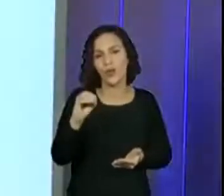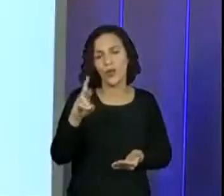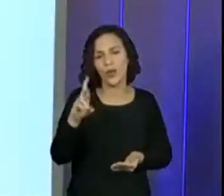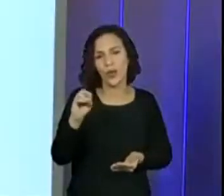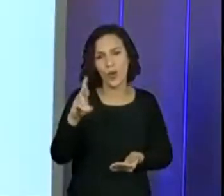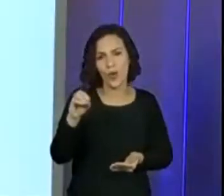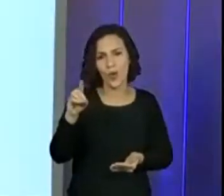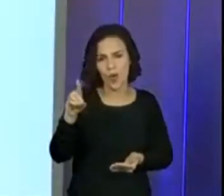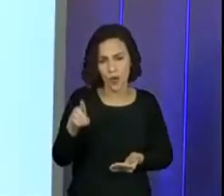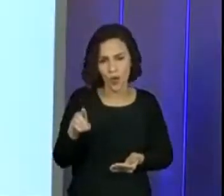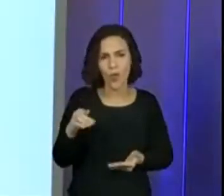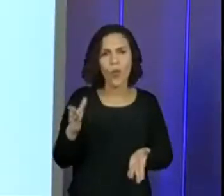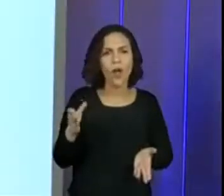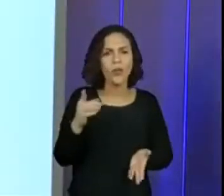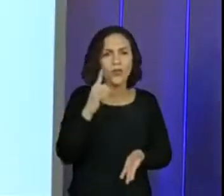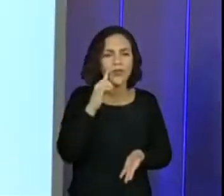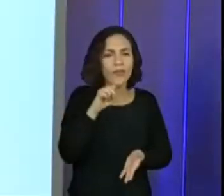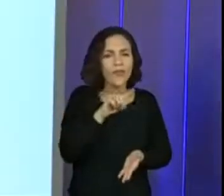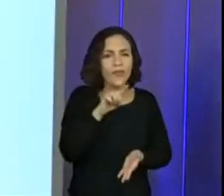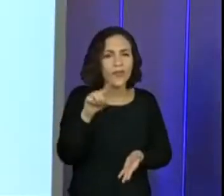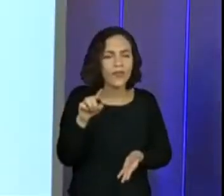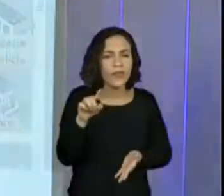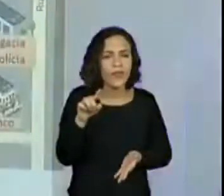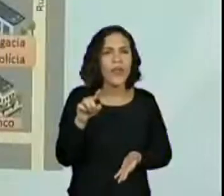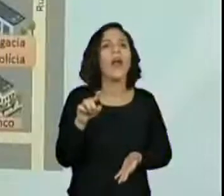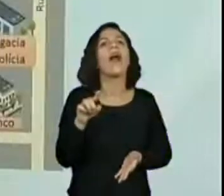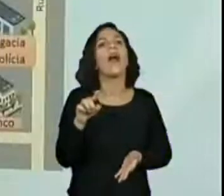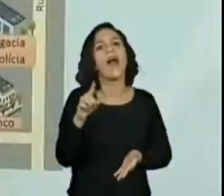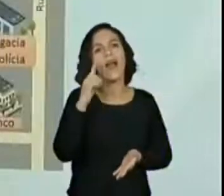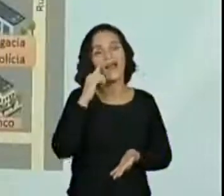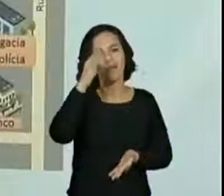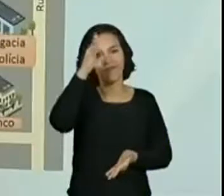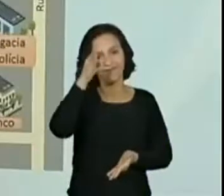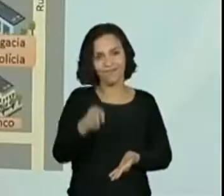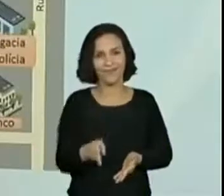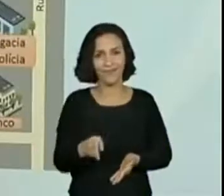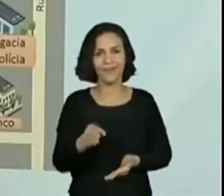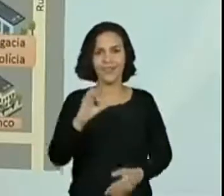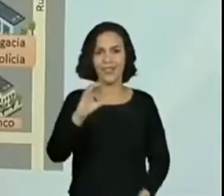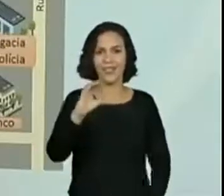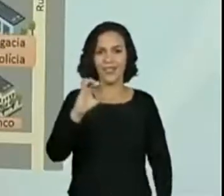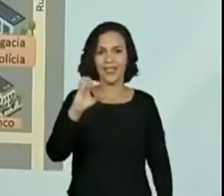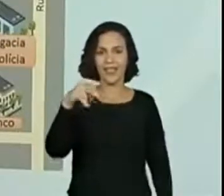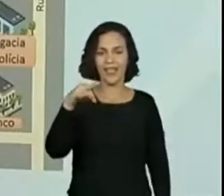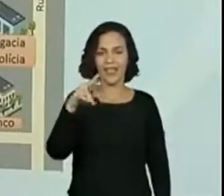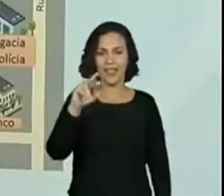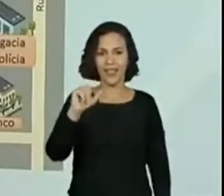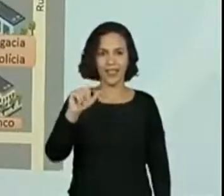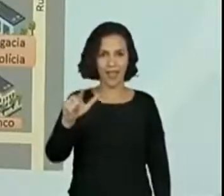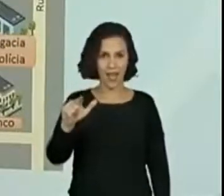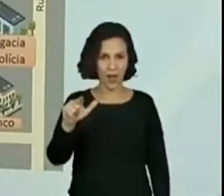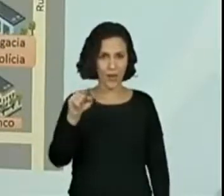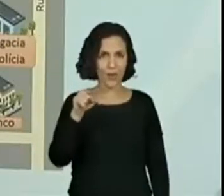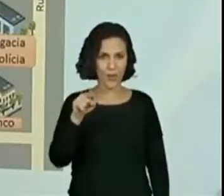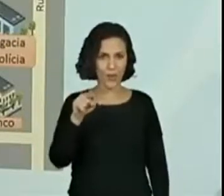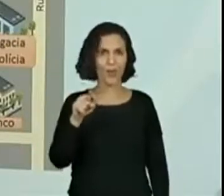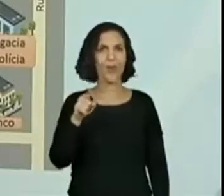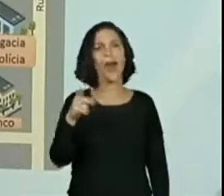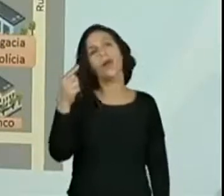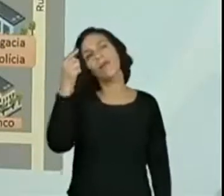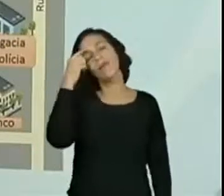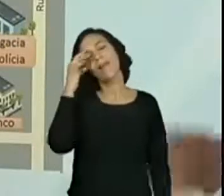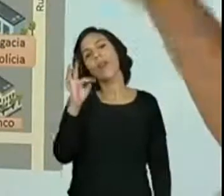a Tucano... Isso aqui, Isso. Avenida Central. que eles confundiram ali. Eles estavam colocando a Tucano,